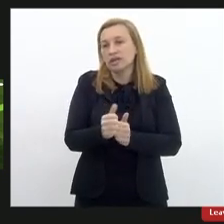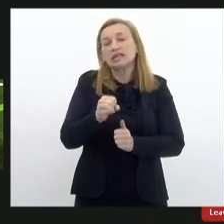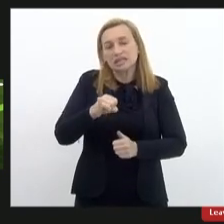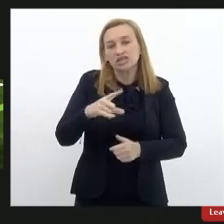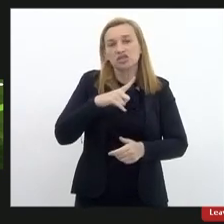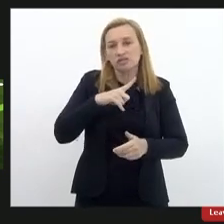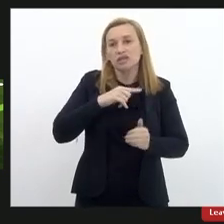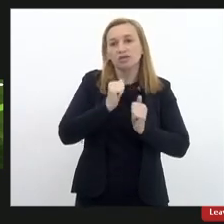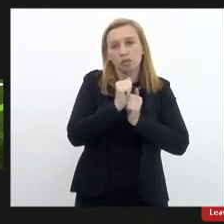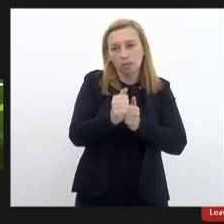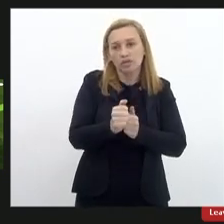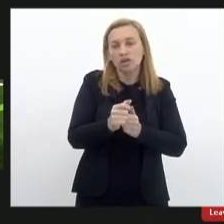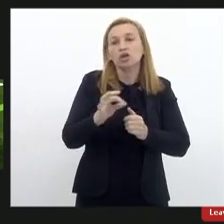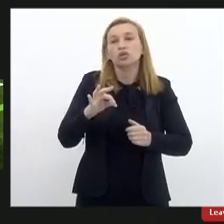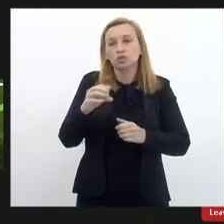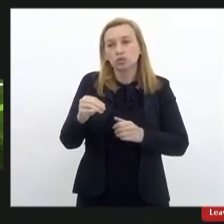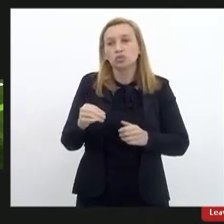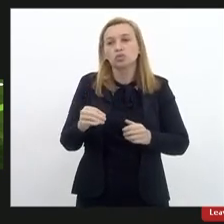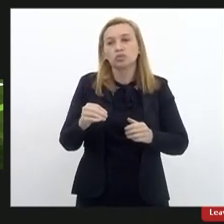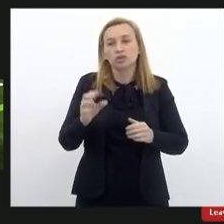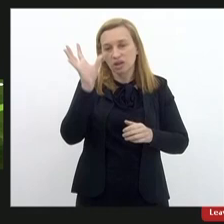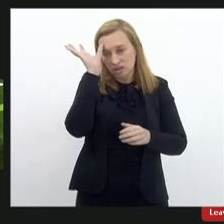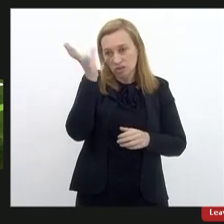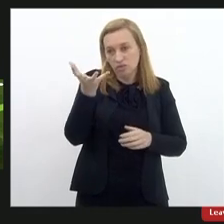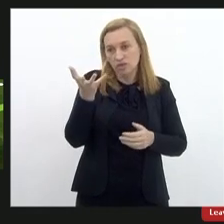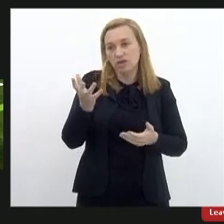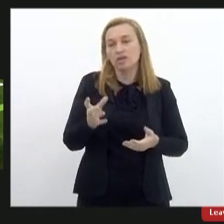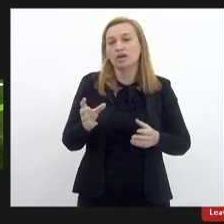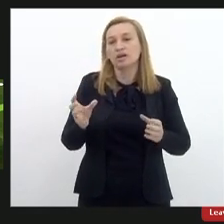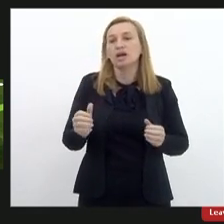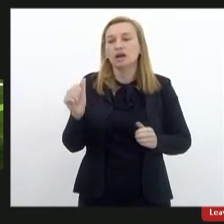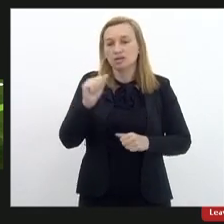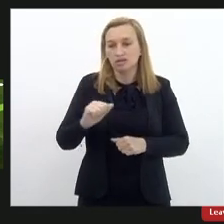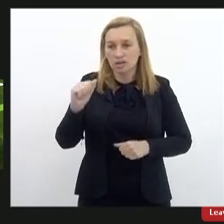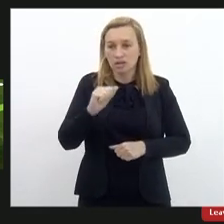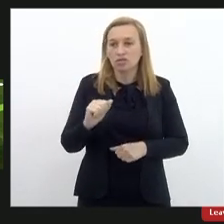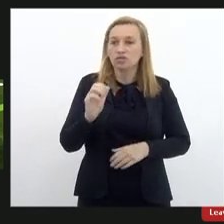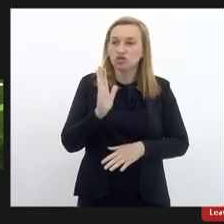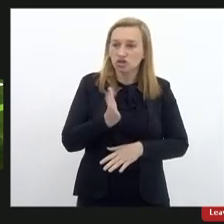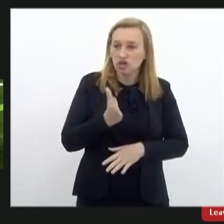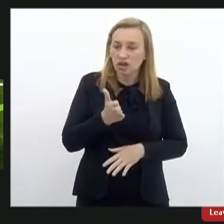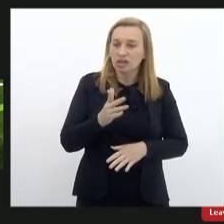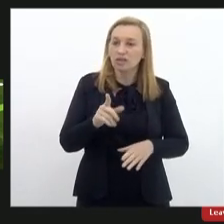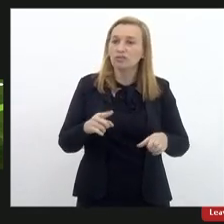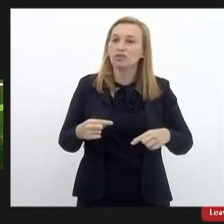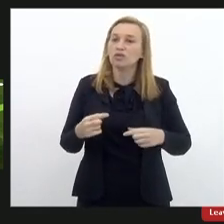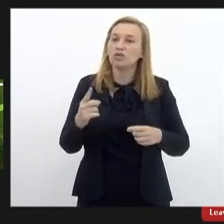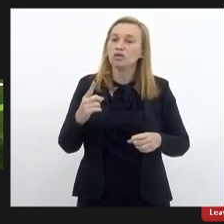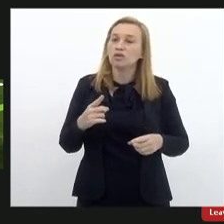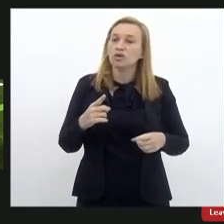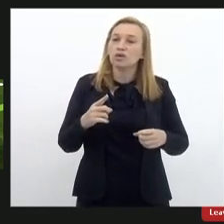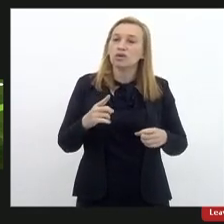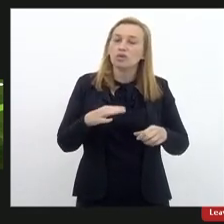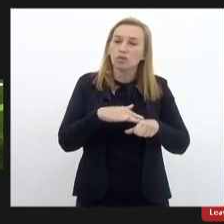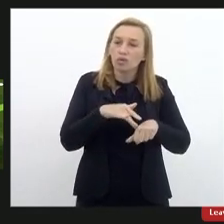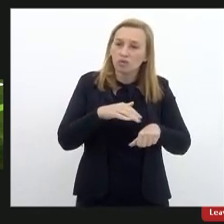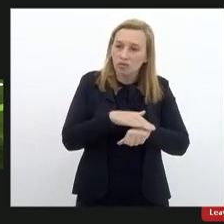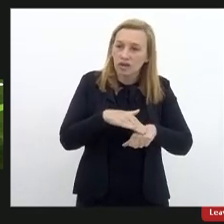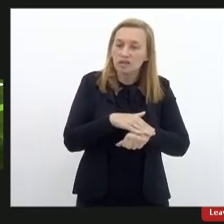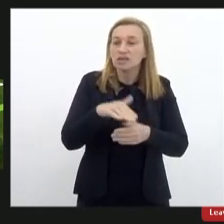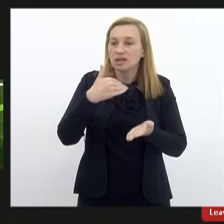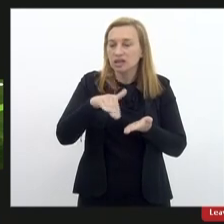acompanhamento, tudo isso teria sido feito. Então, a associação ela já teve o encontro com o secretário atual,